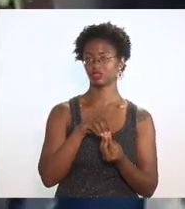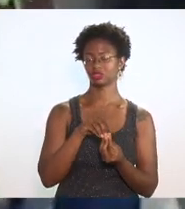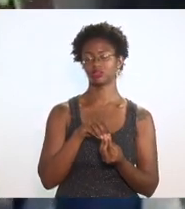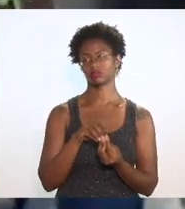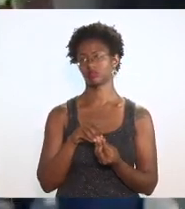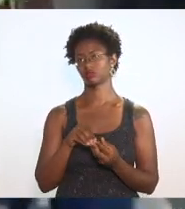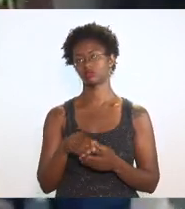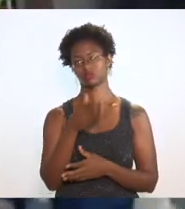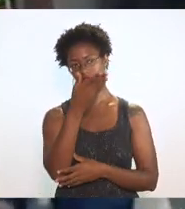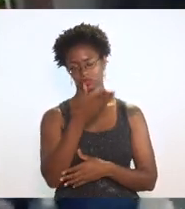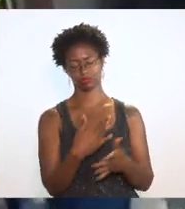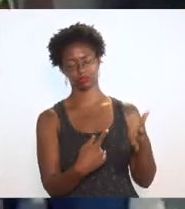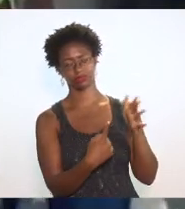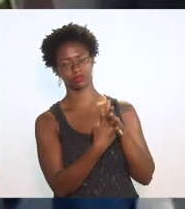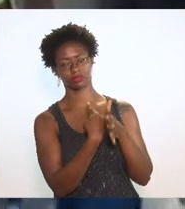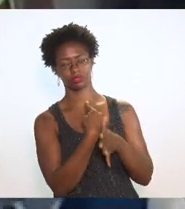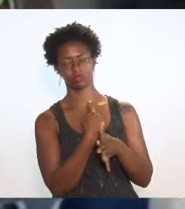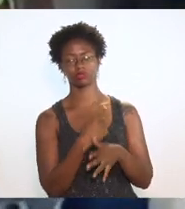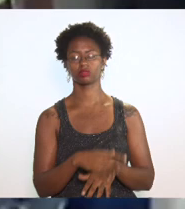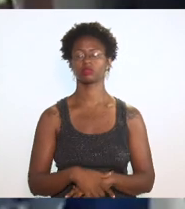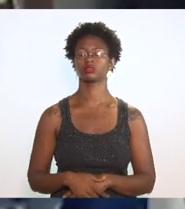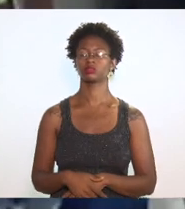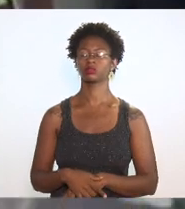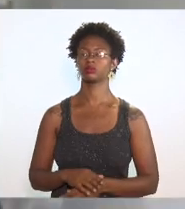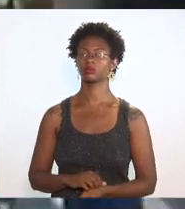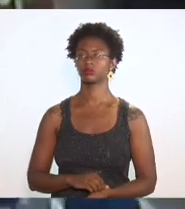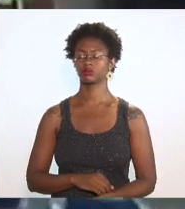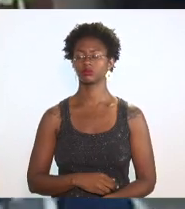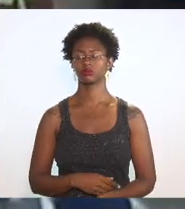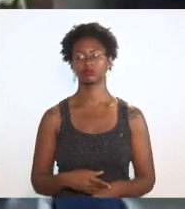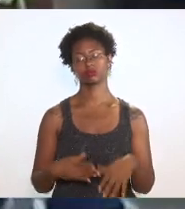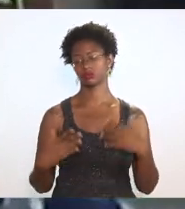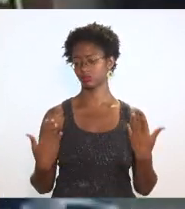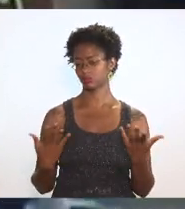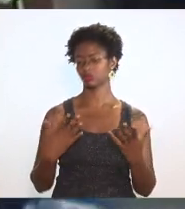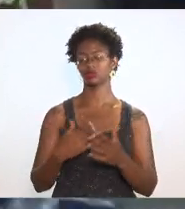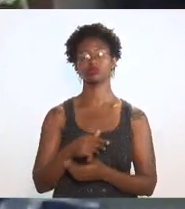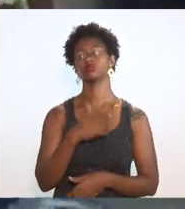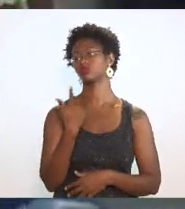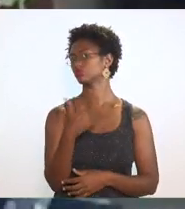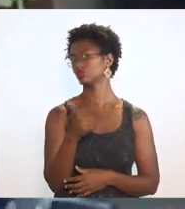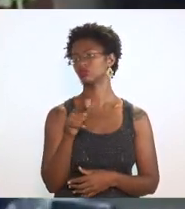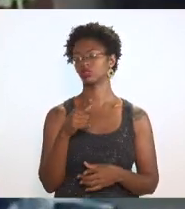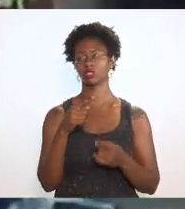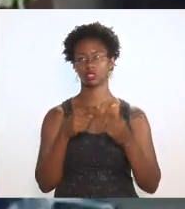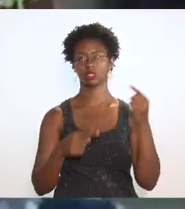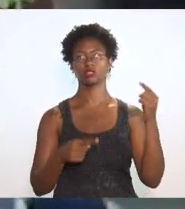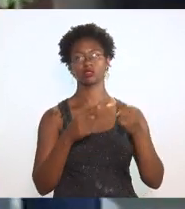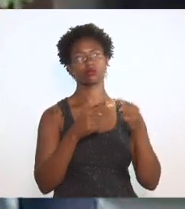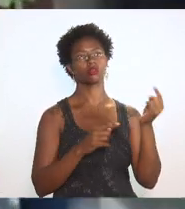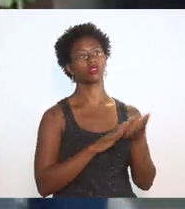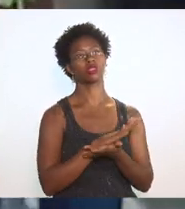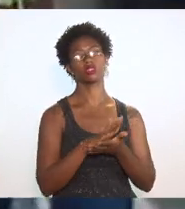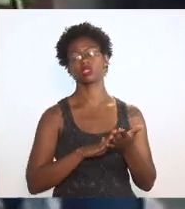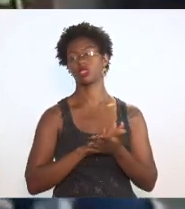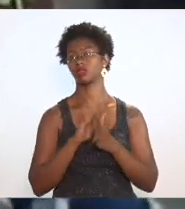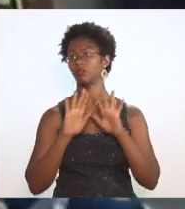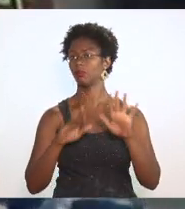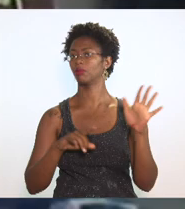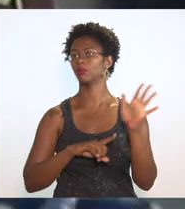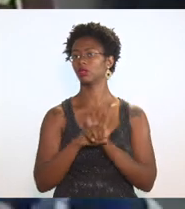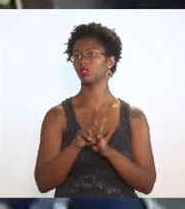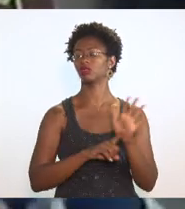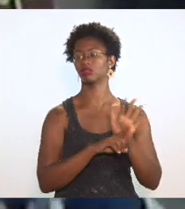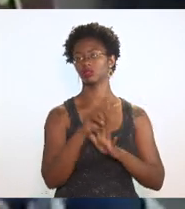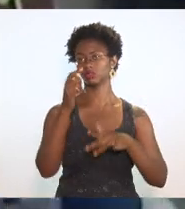a senhora perguntou em tese não há incompatibilidade nenhuma mas as perguntas nunca